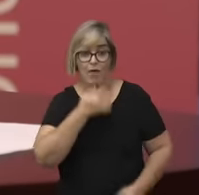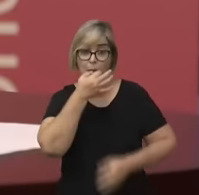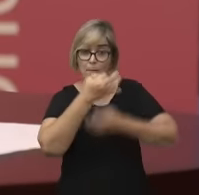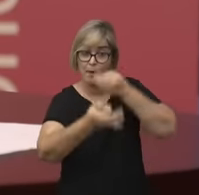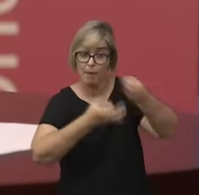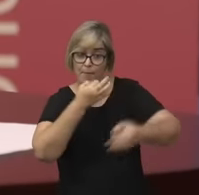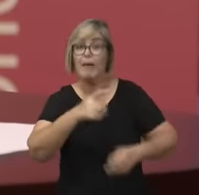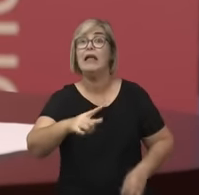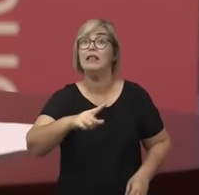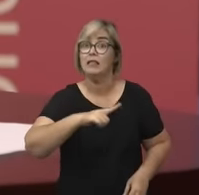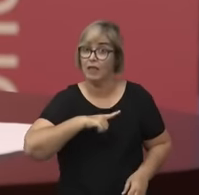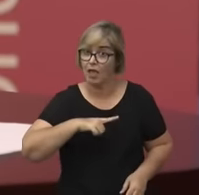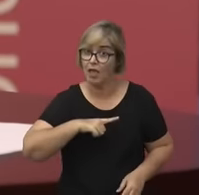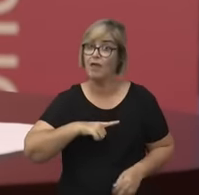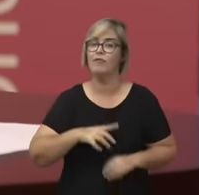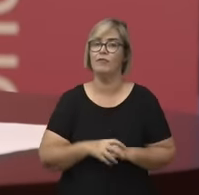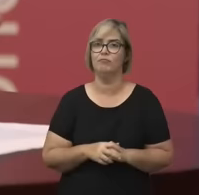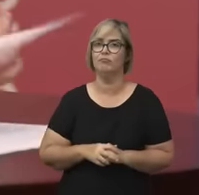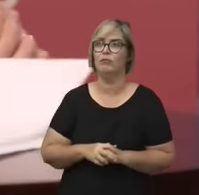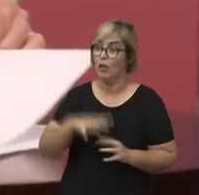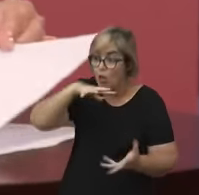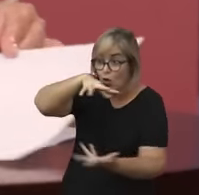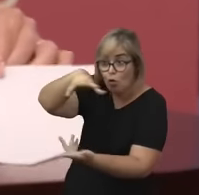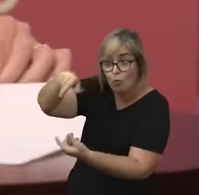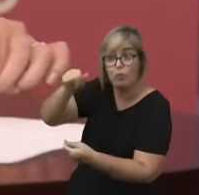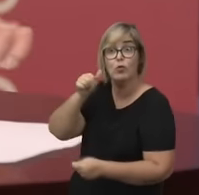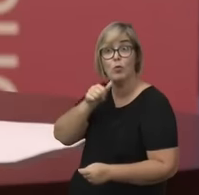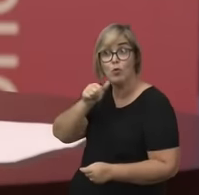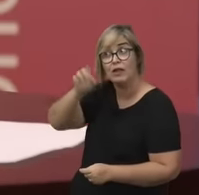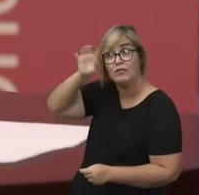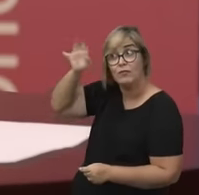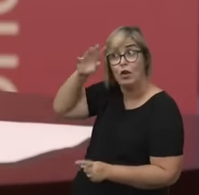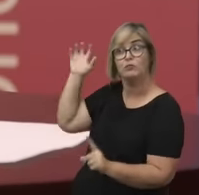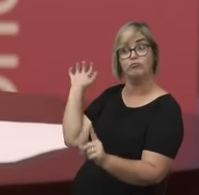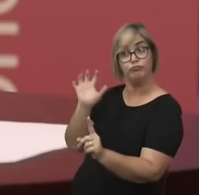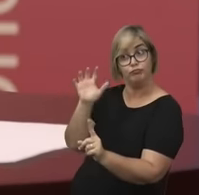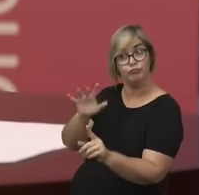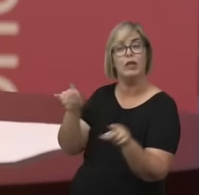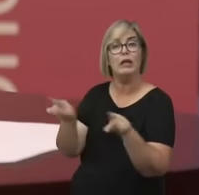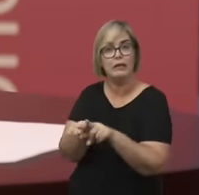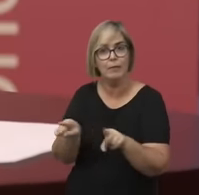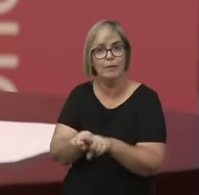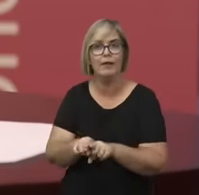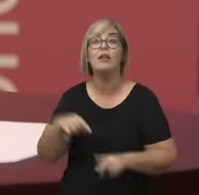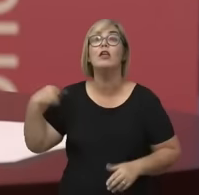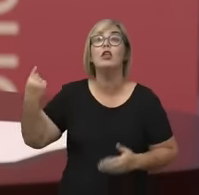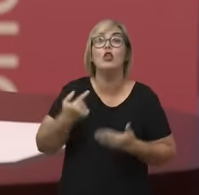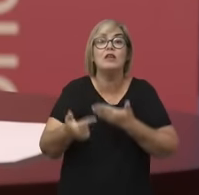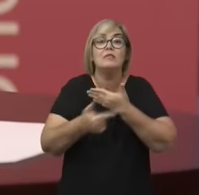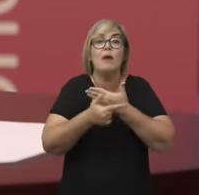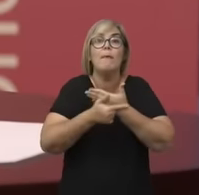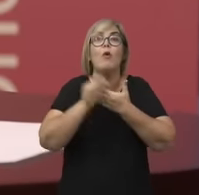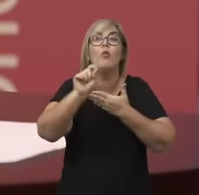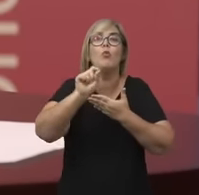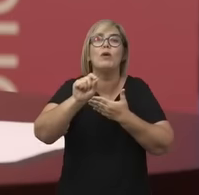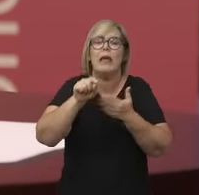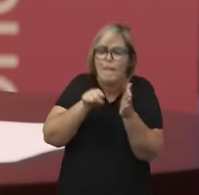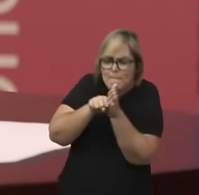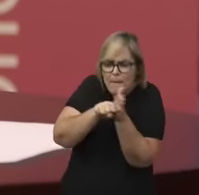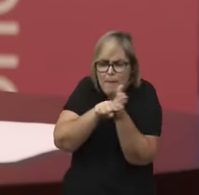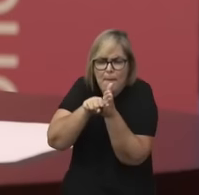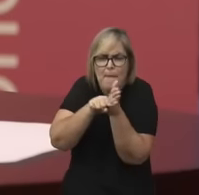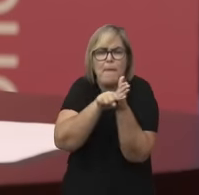no mundo. E o nosso papel é justamente fazer essa investigação e